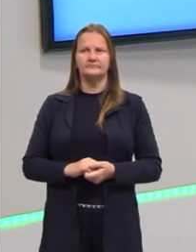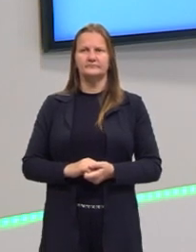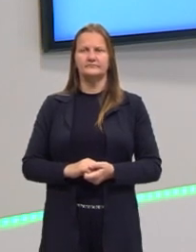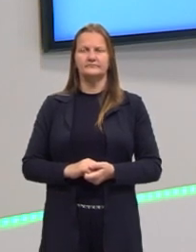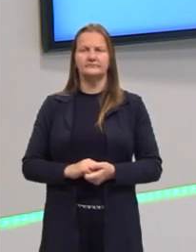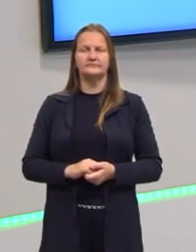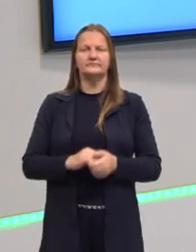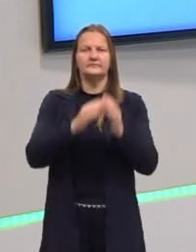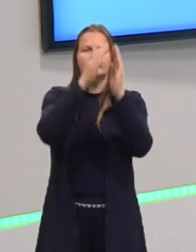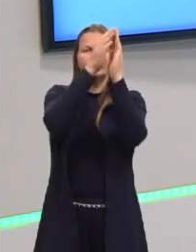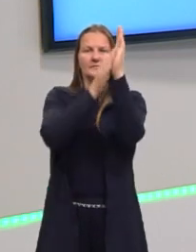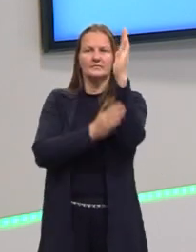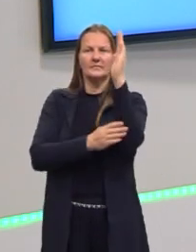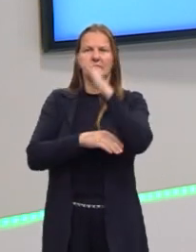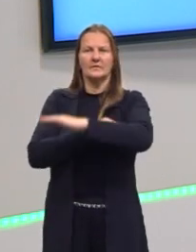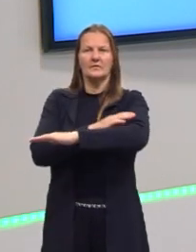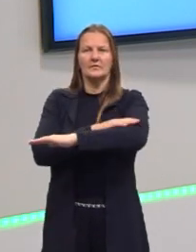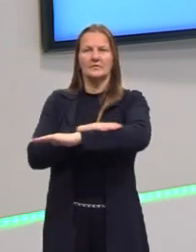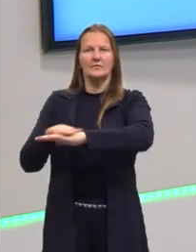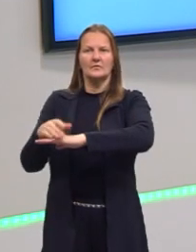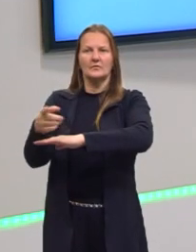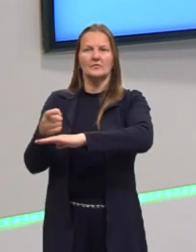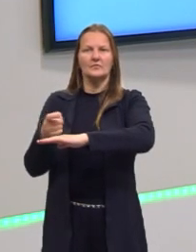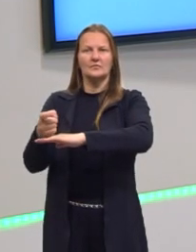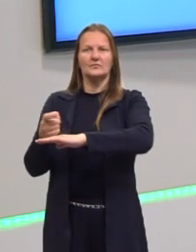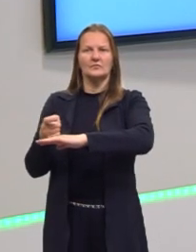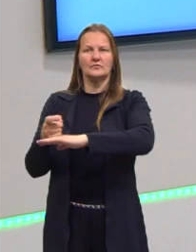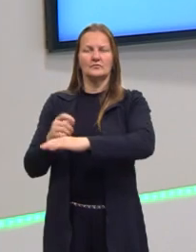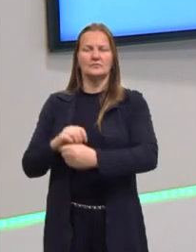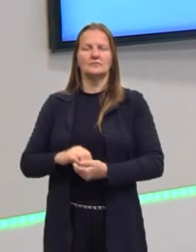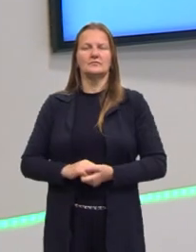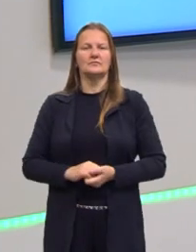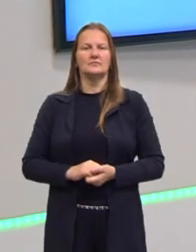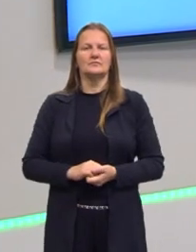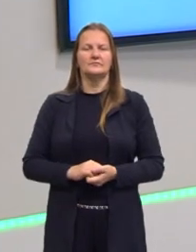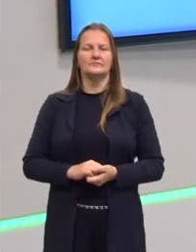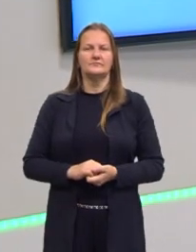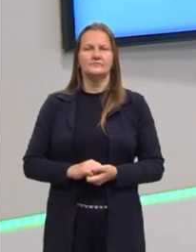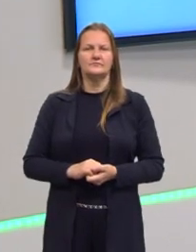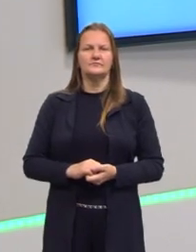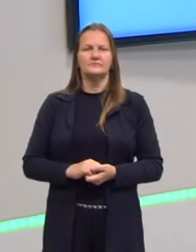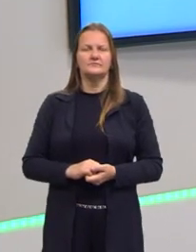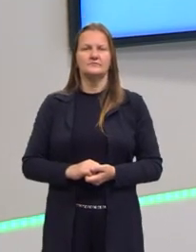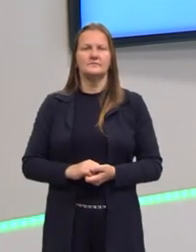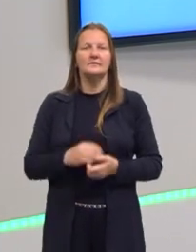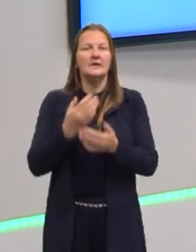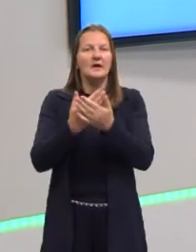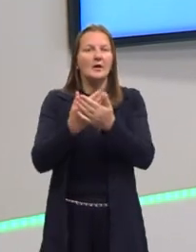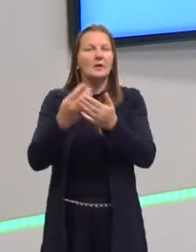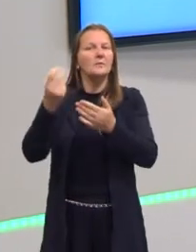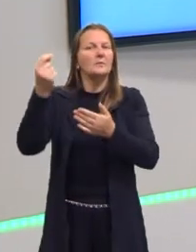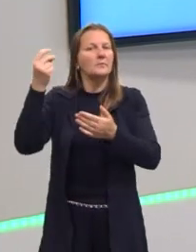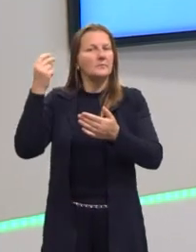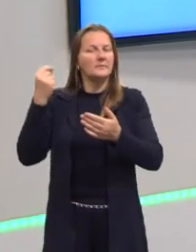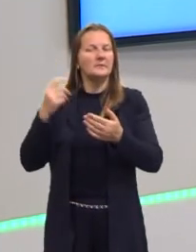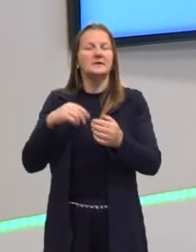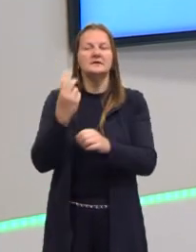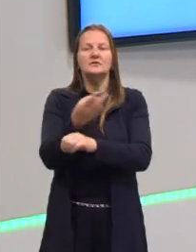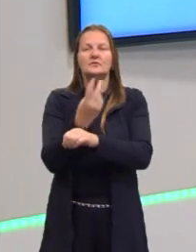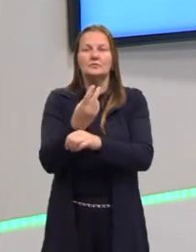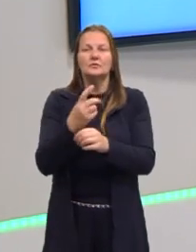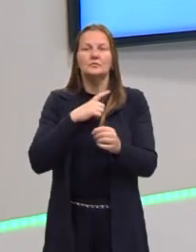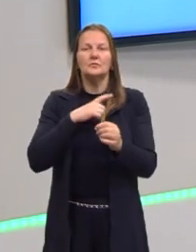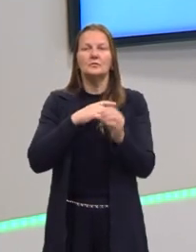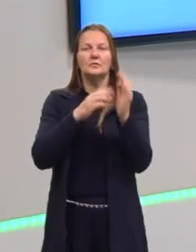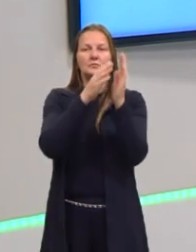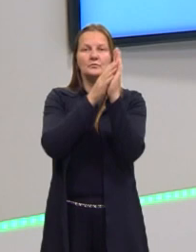coordenada do vértice, então, para o eixo X. Nós vimos na aula passada que quando nós buscamos ali